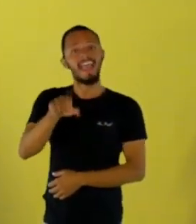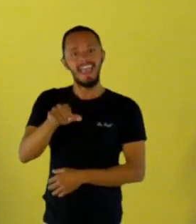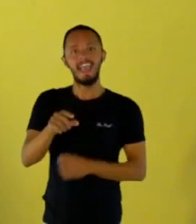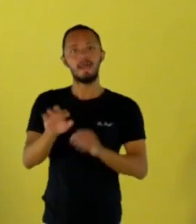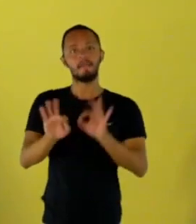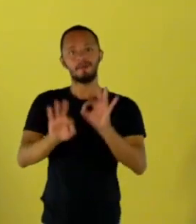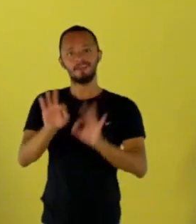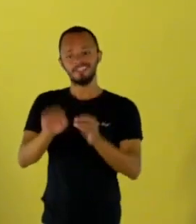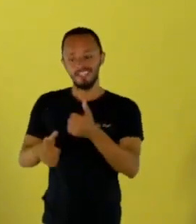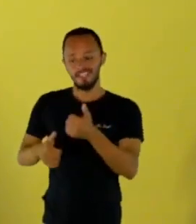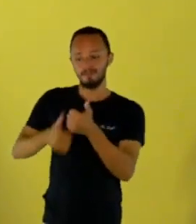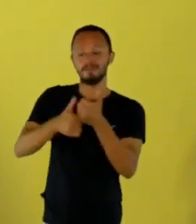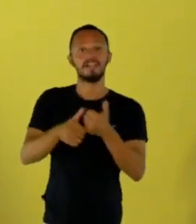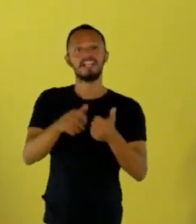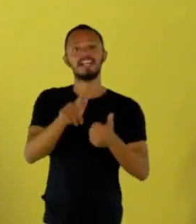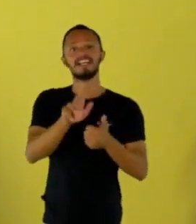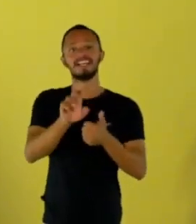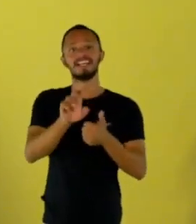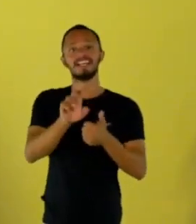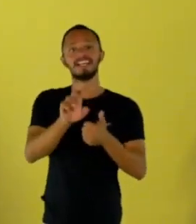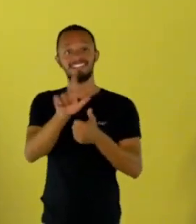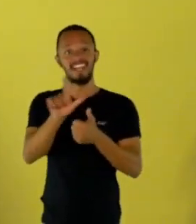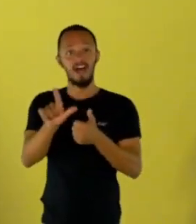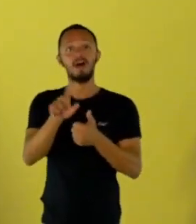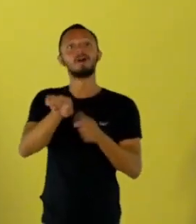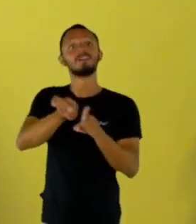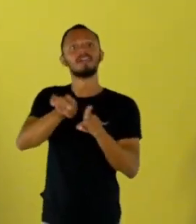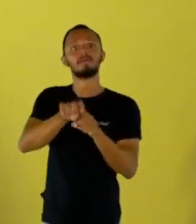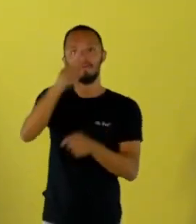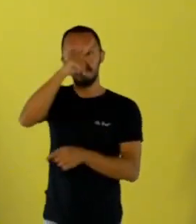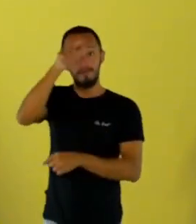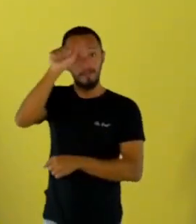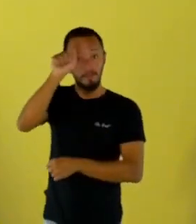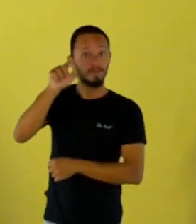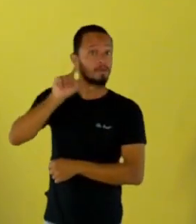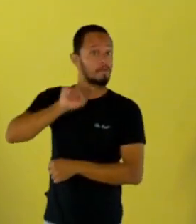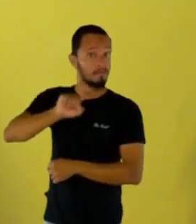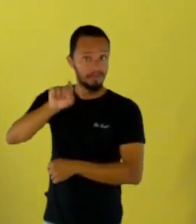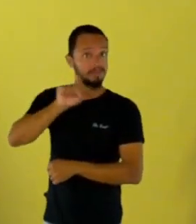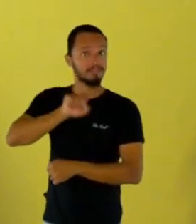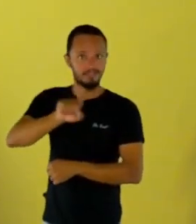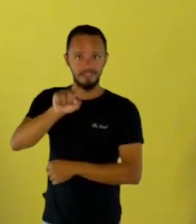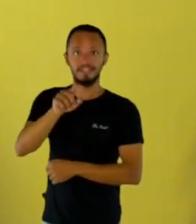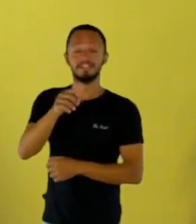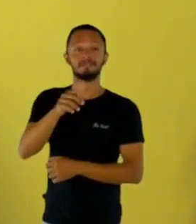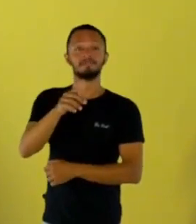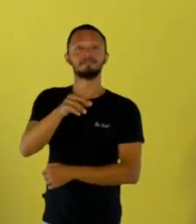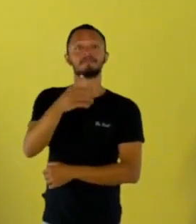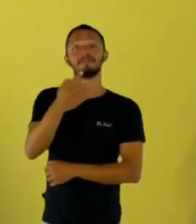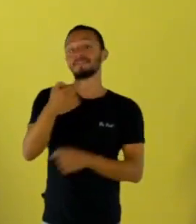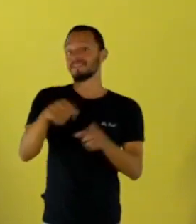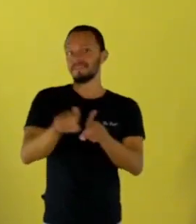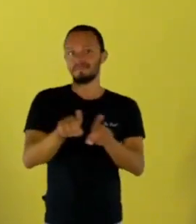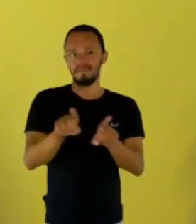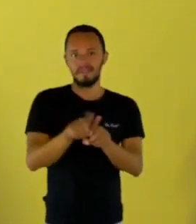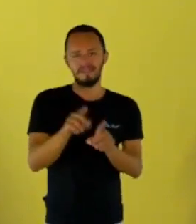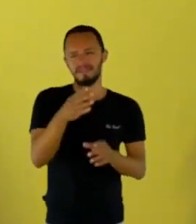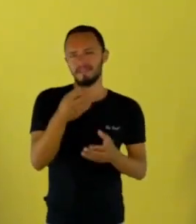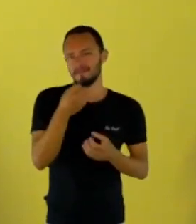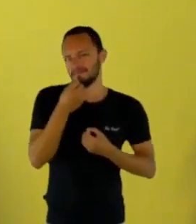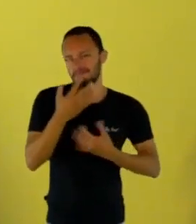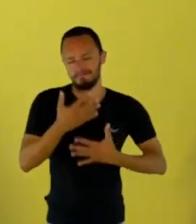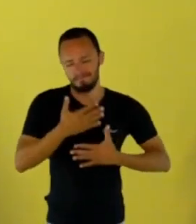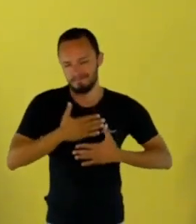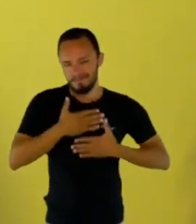Estadual de Incentivo à Cultura de Minas Gerais. E hoje a gente tem a alegria de receber a escritora mineira, mas radicada no Rio de